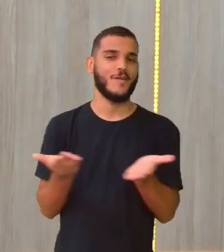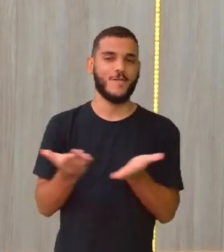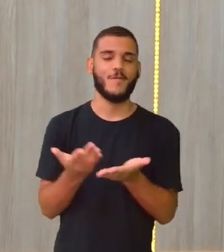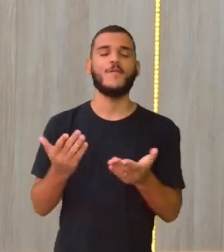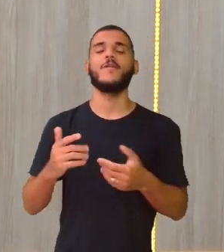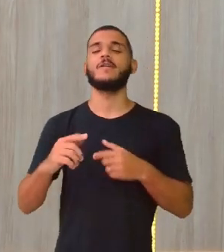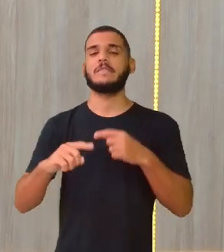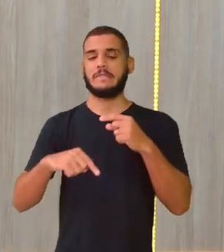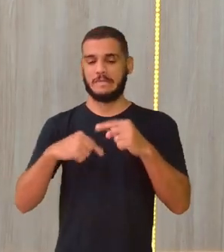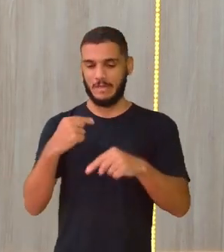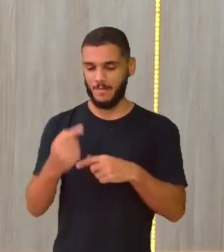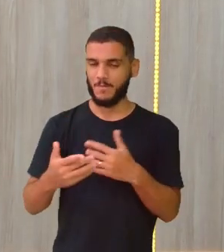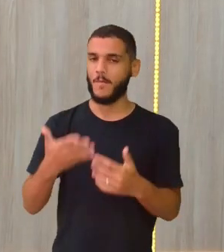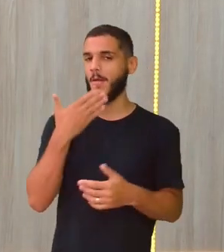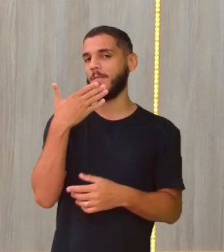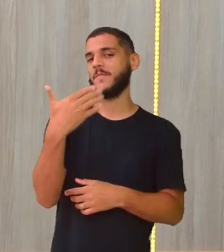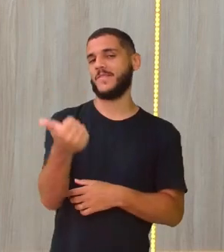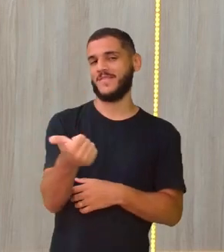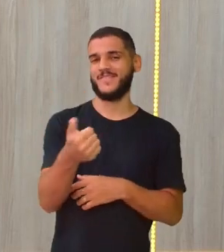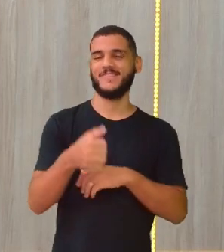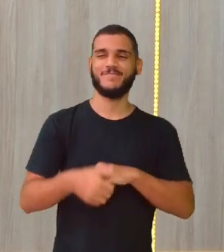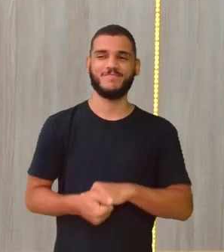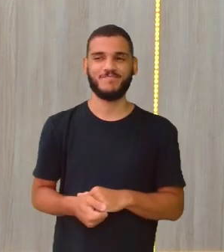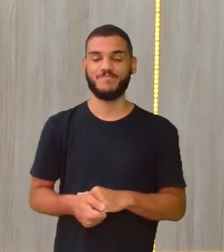embala, aí vai-se embora, né?